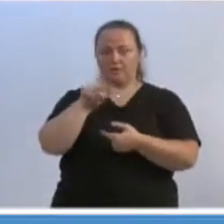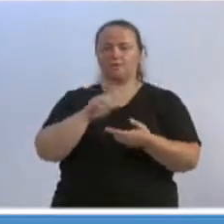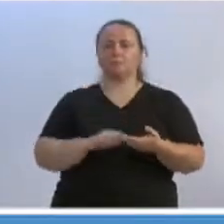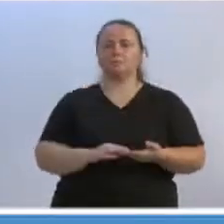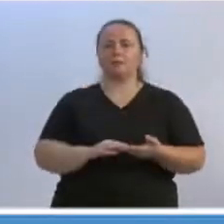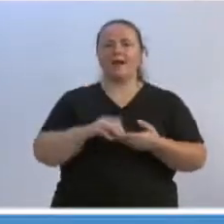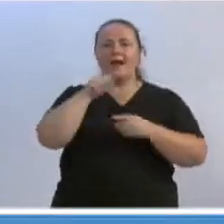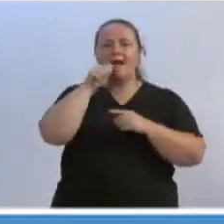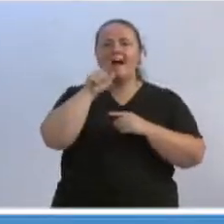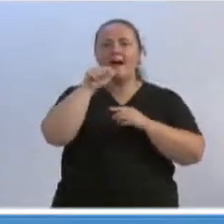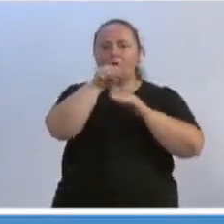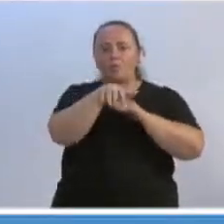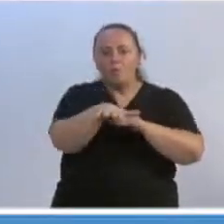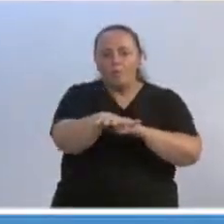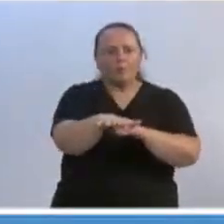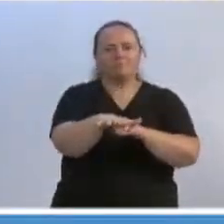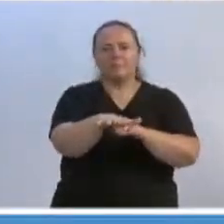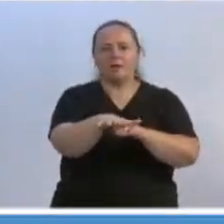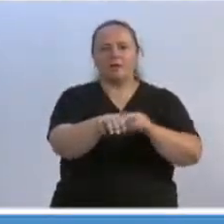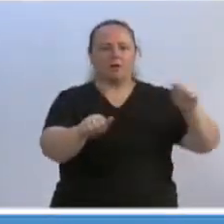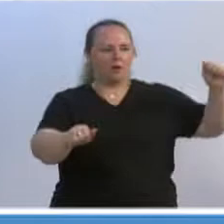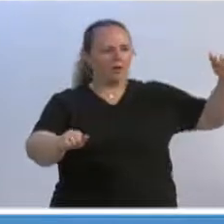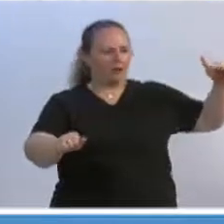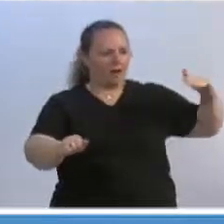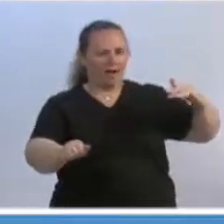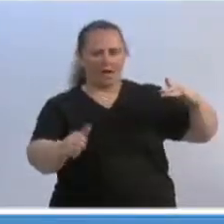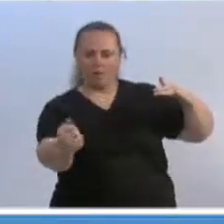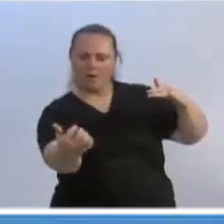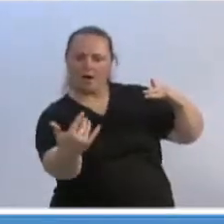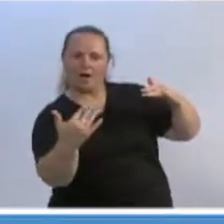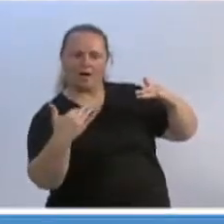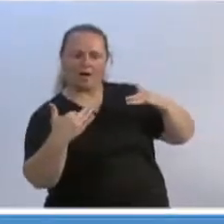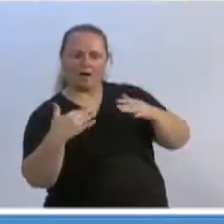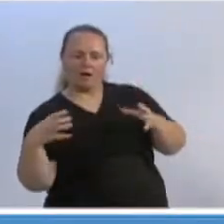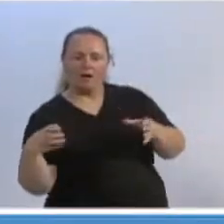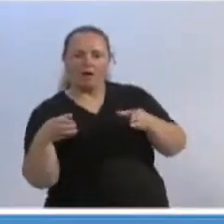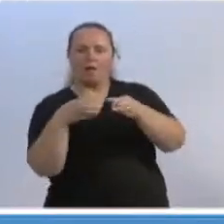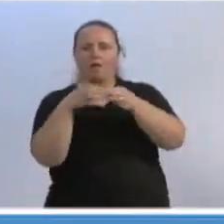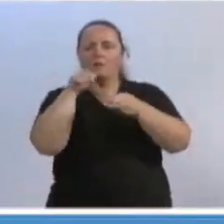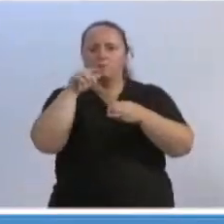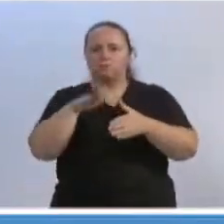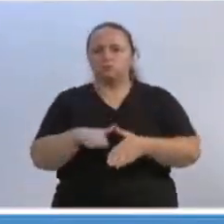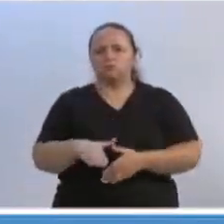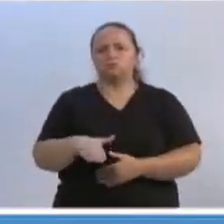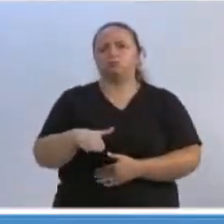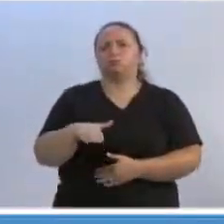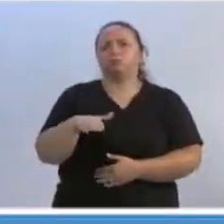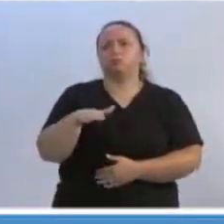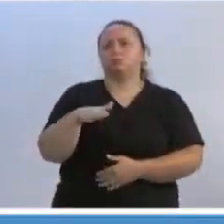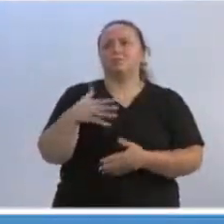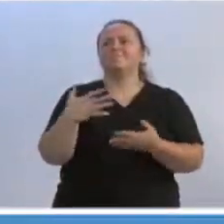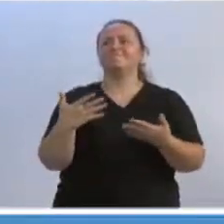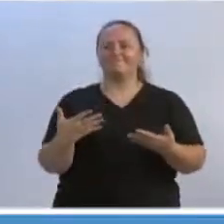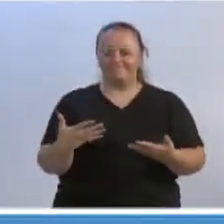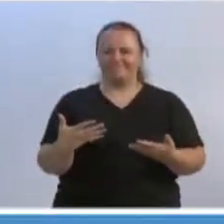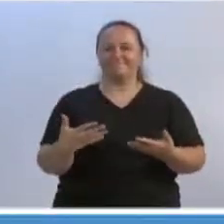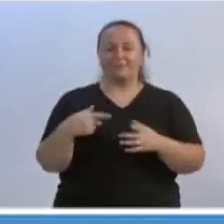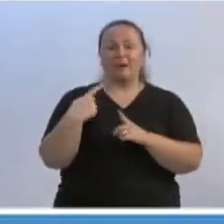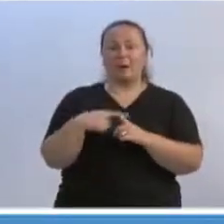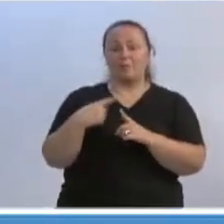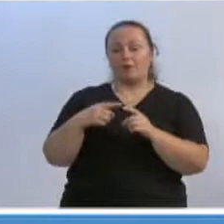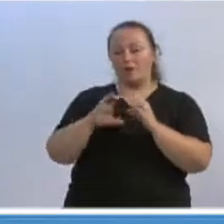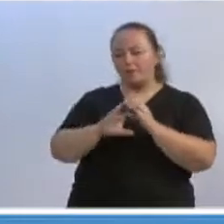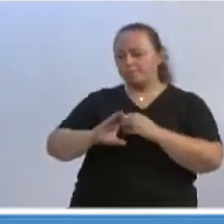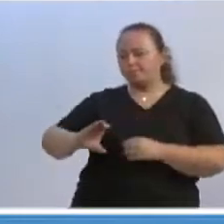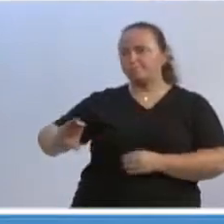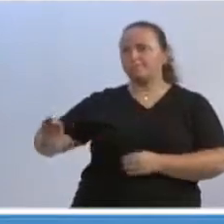essa água não vai para lá, ela vem para cá, elas se unem aqui, e aqui elas seguem o sentido normal que teria que sair, como eu falei,